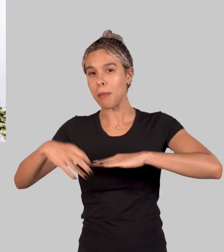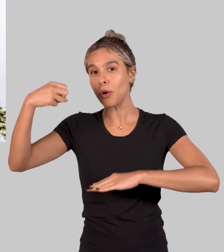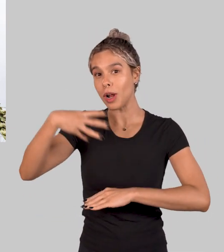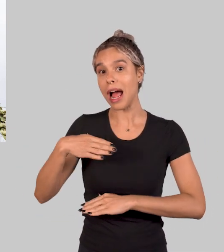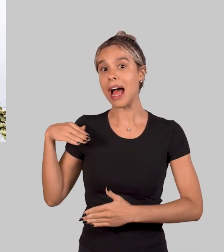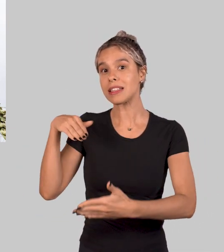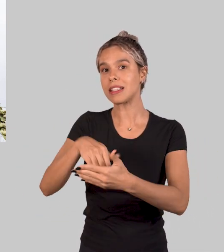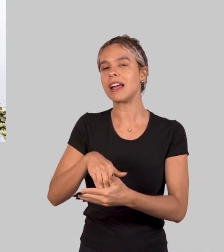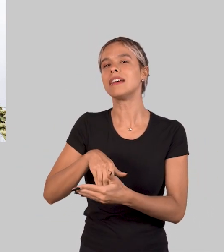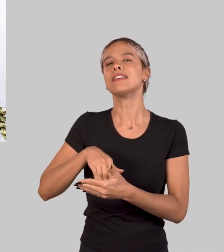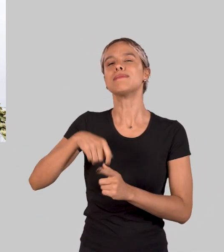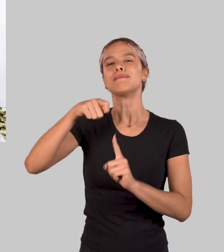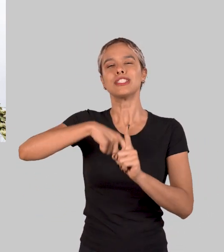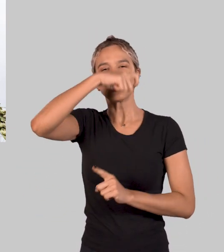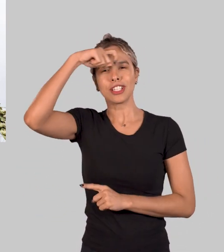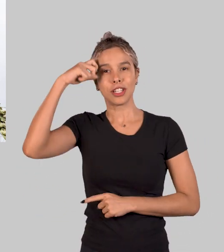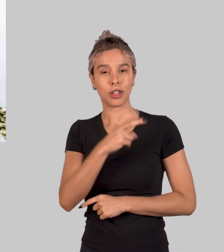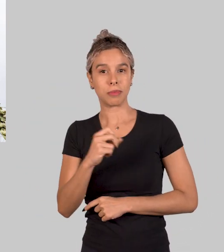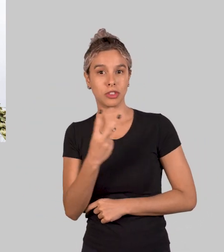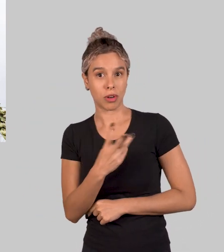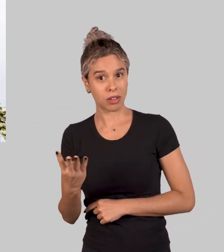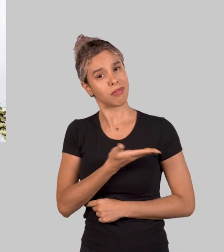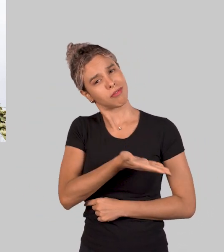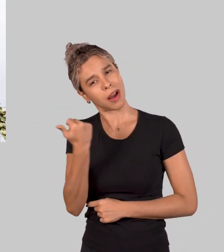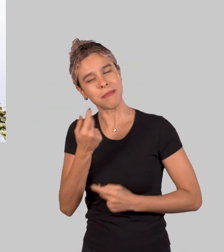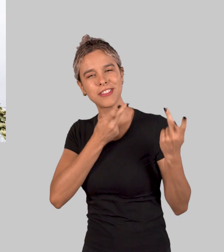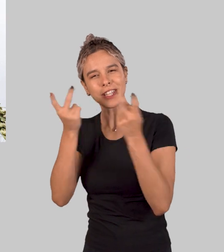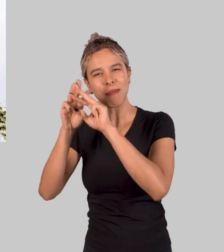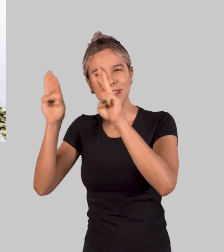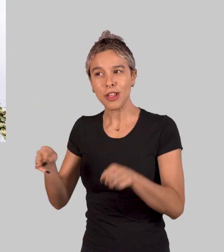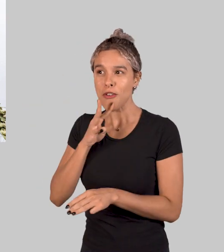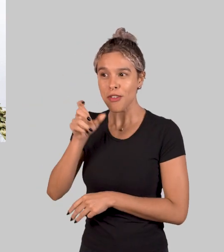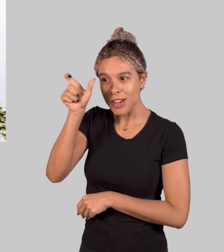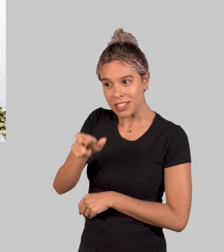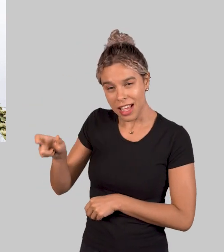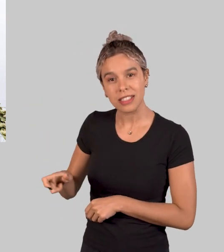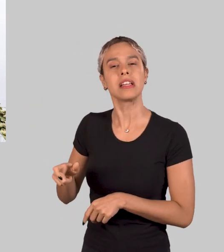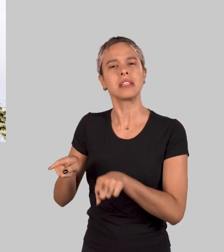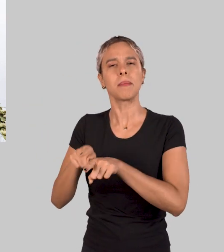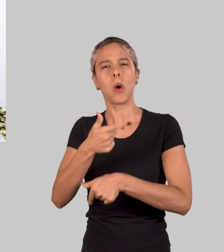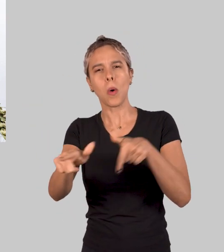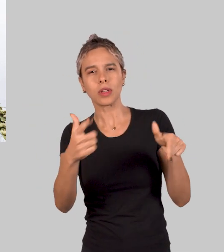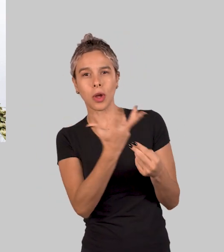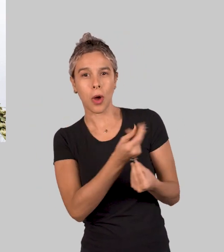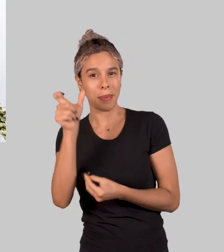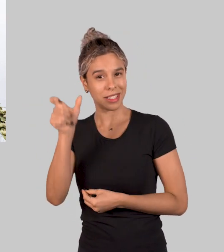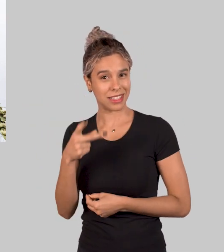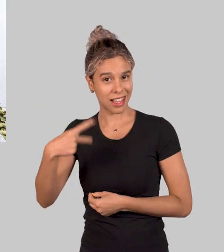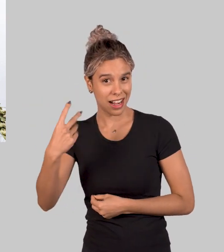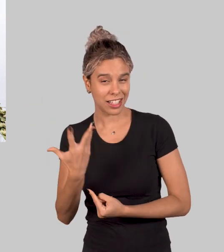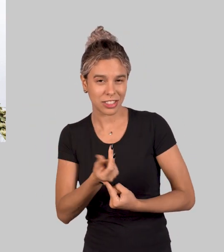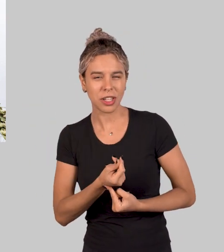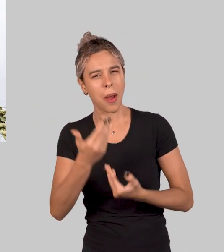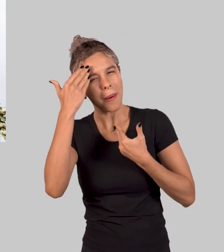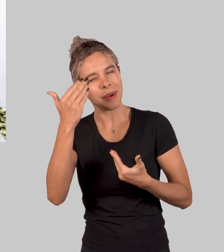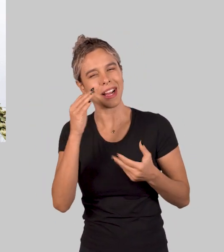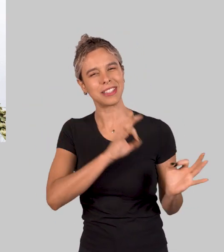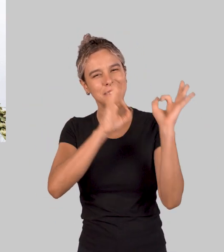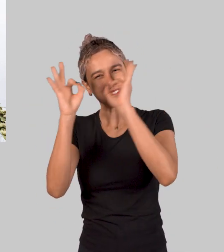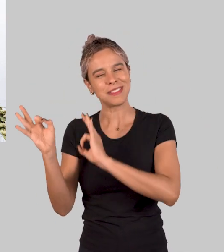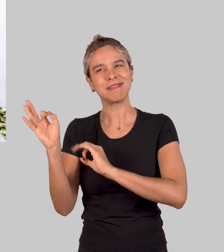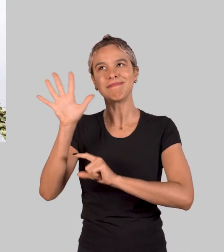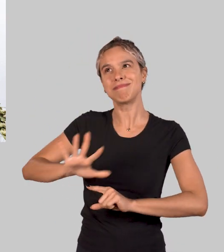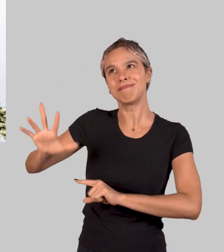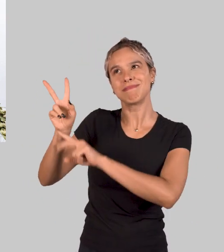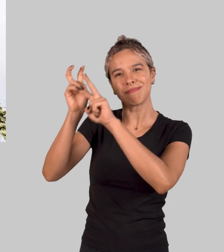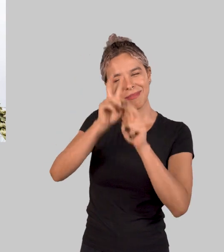cartaz da Pinacoteca Luz até janeiro de 2024. Visite o museu para conhecer essa e outras obras da artista pessoalmente. Obrigada por acompanhar